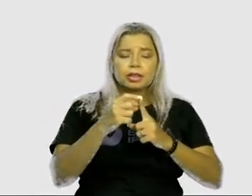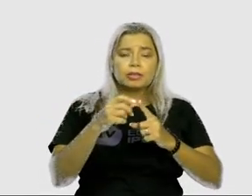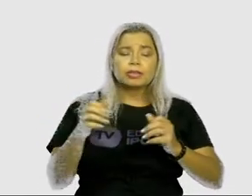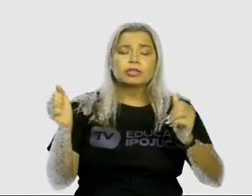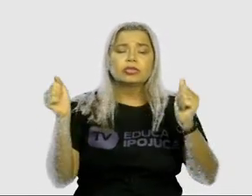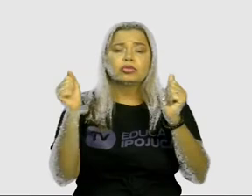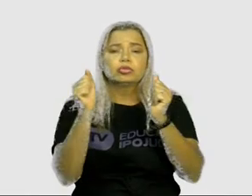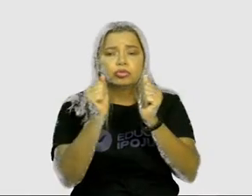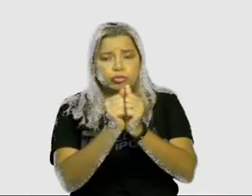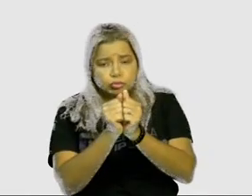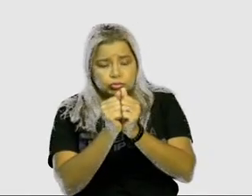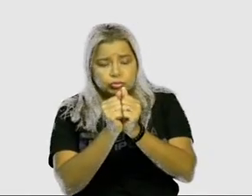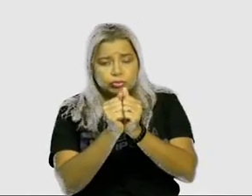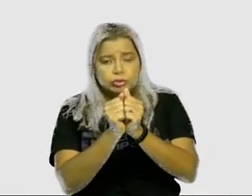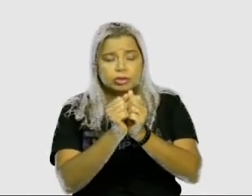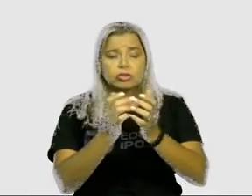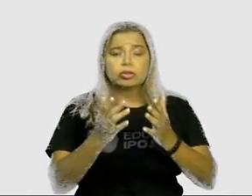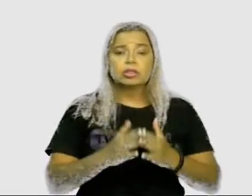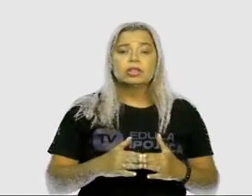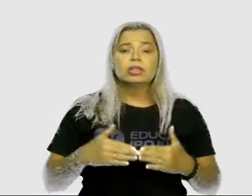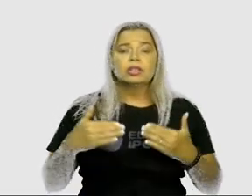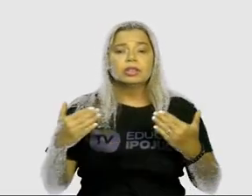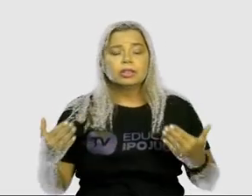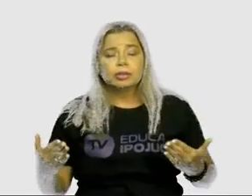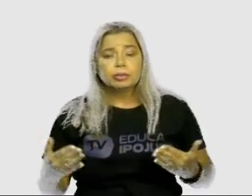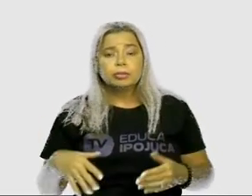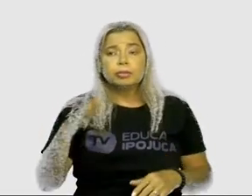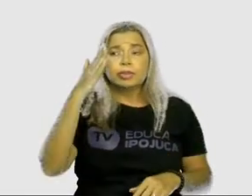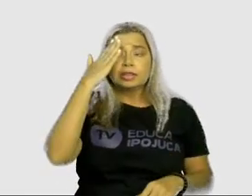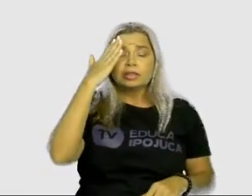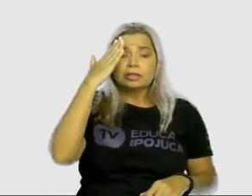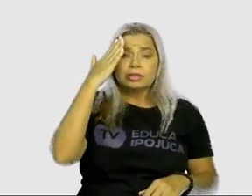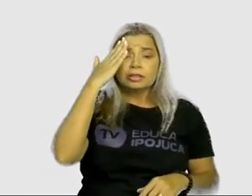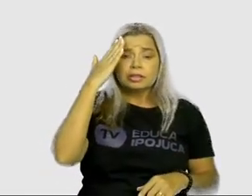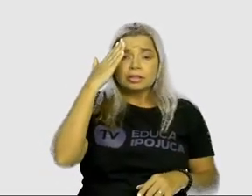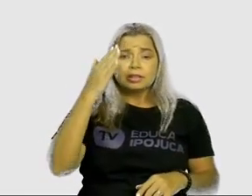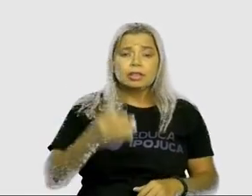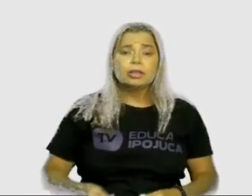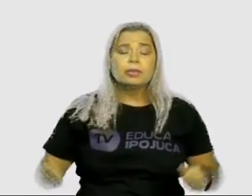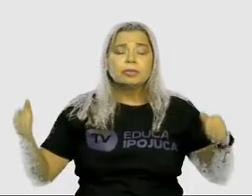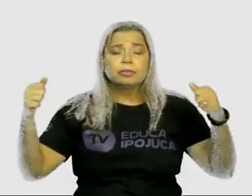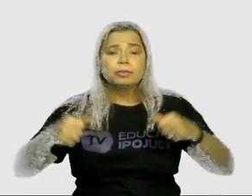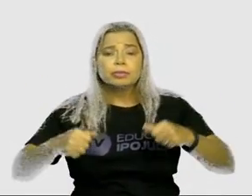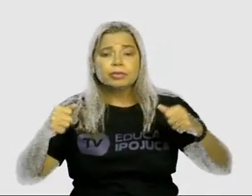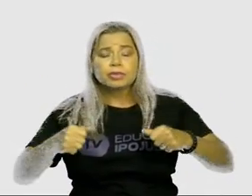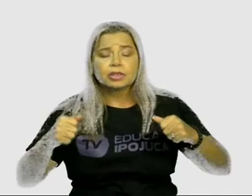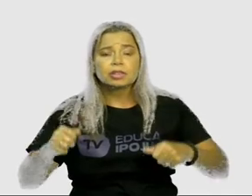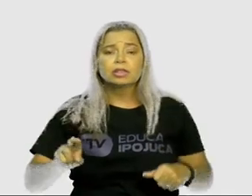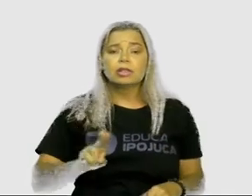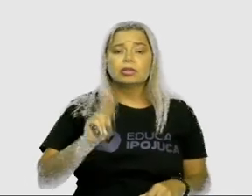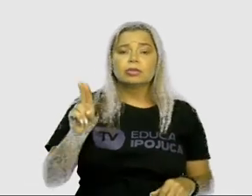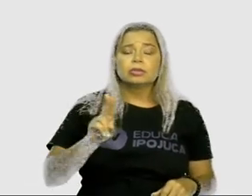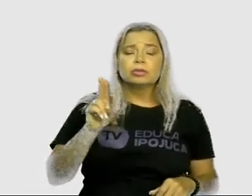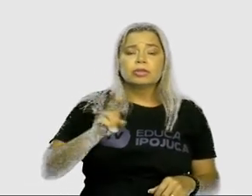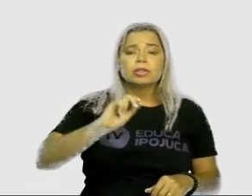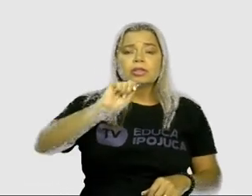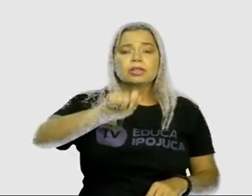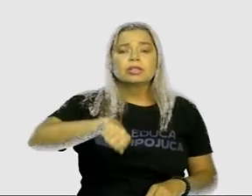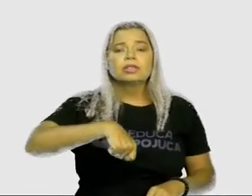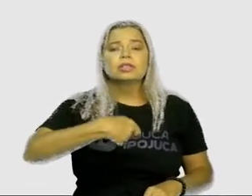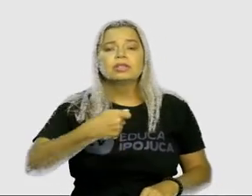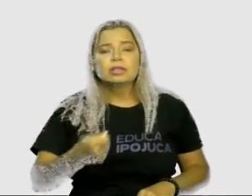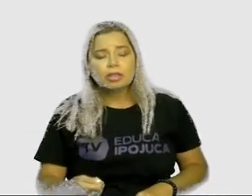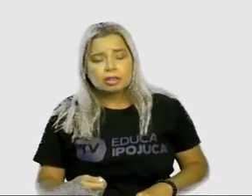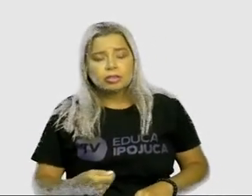compreensão real do que se está escrito, é necessária a implantação das devidas pontuações. Para assim, então, se ter um